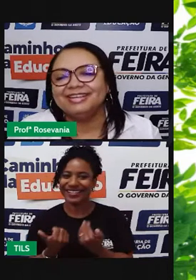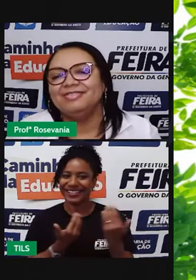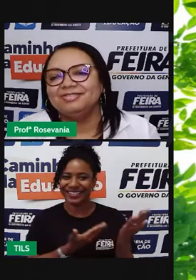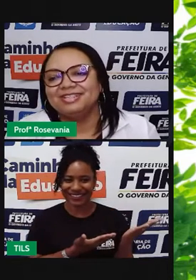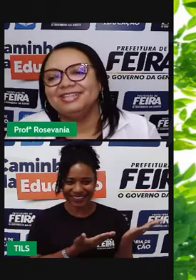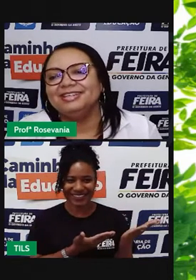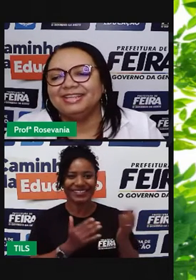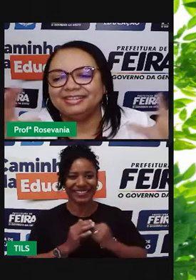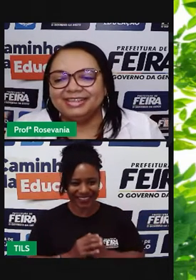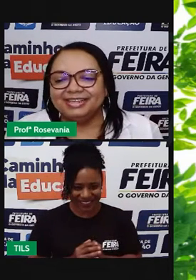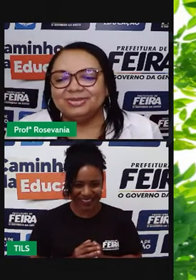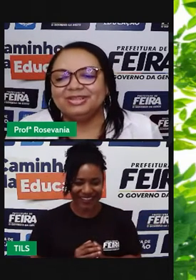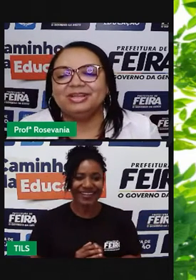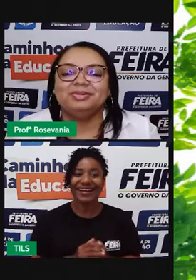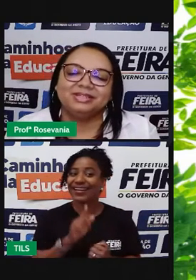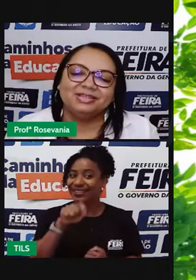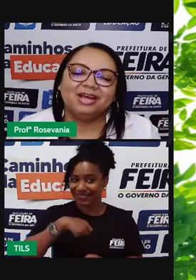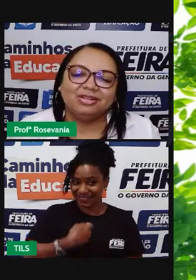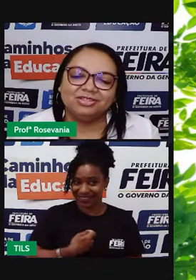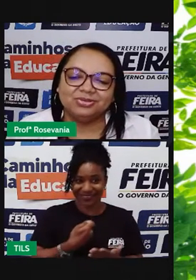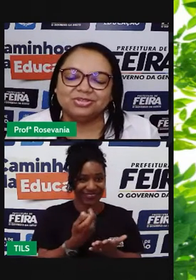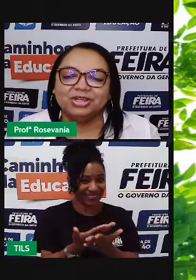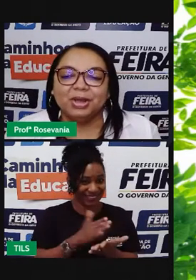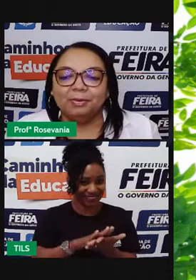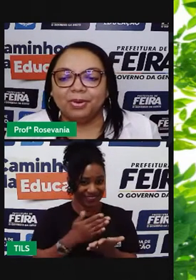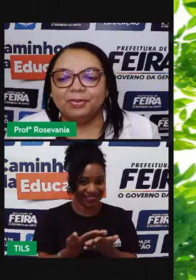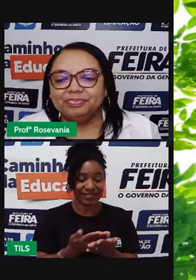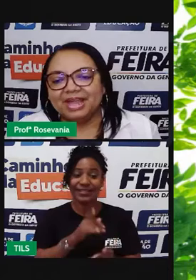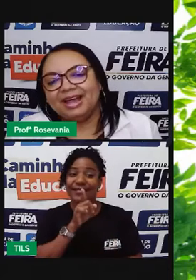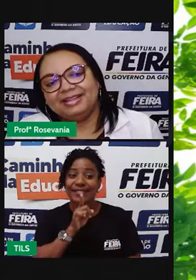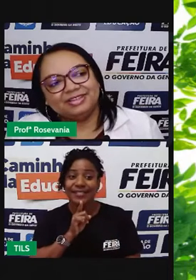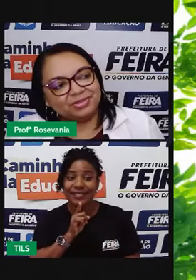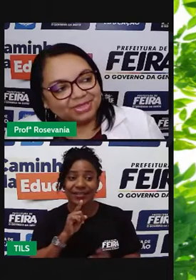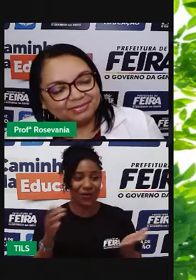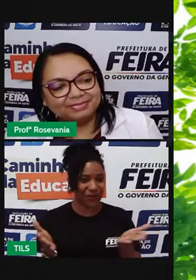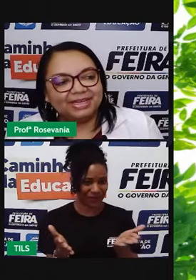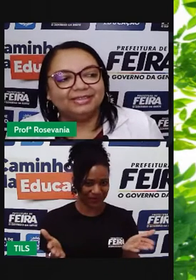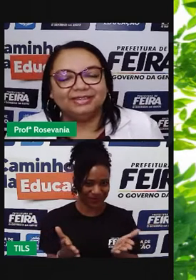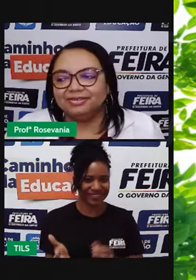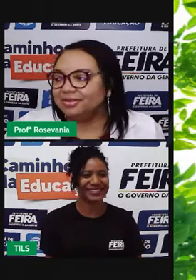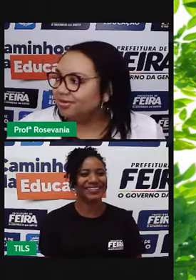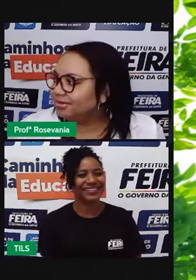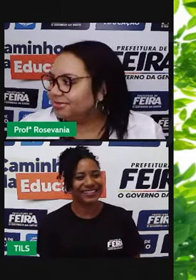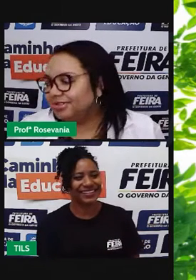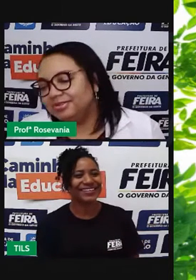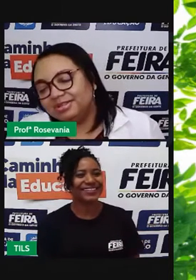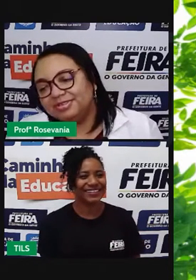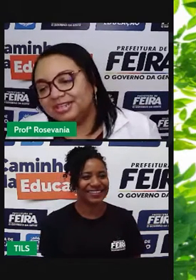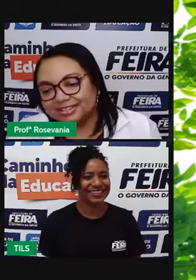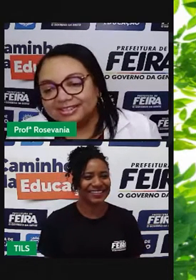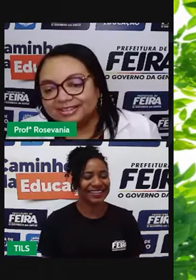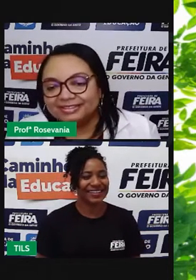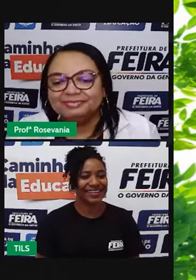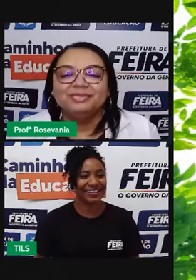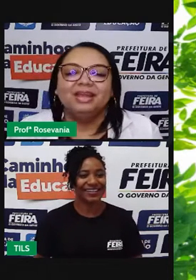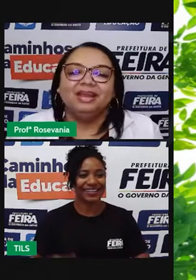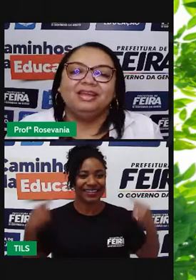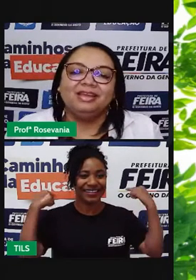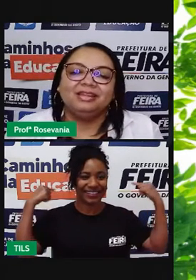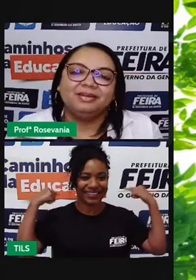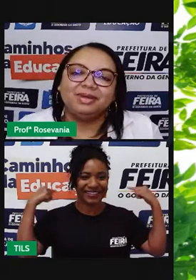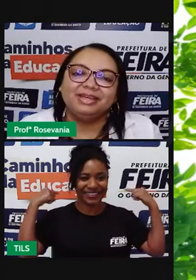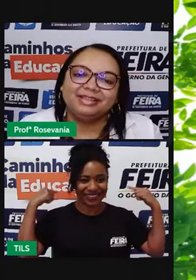Cris, que vai fazer toda a interpretação da aula de hoje. Bom, atrás de mim, tem o logo da Prefeitura de Feira de Santana